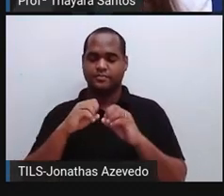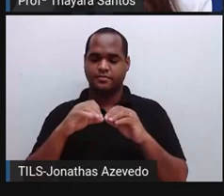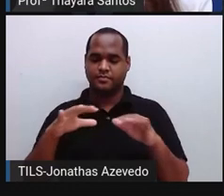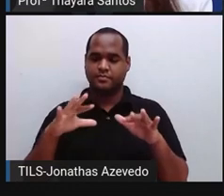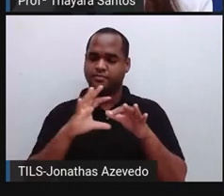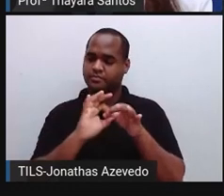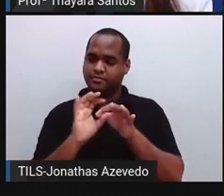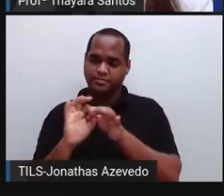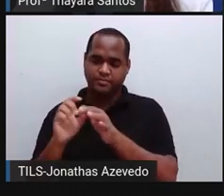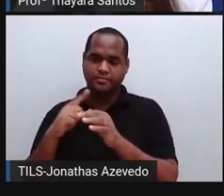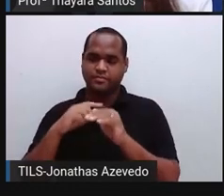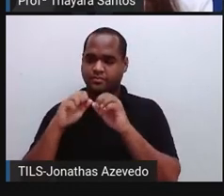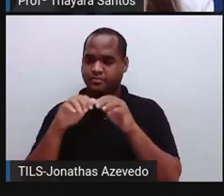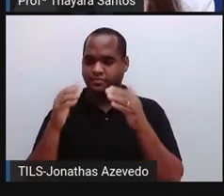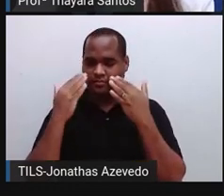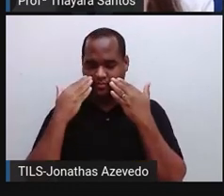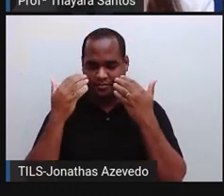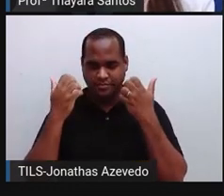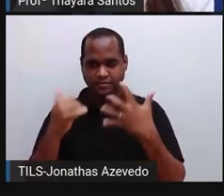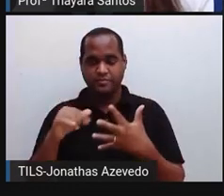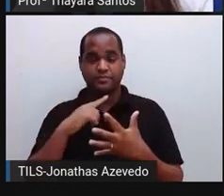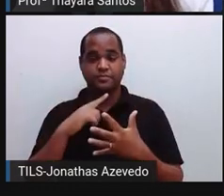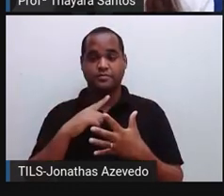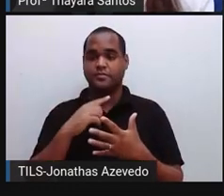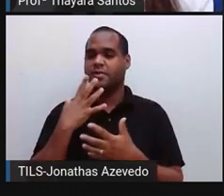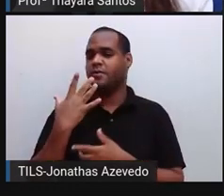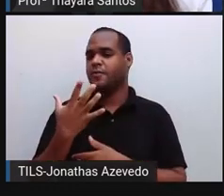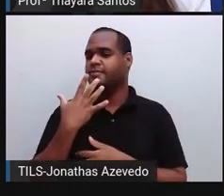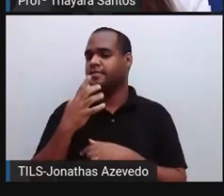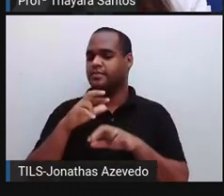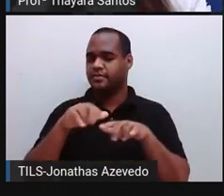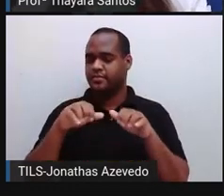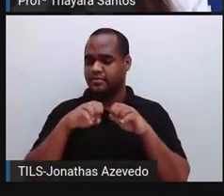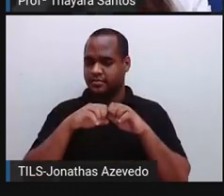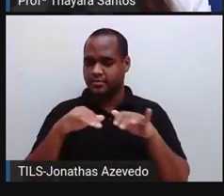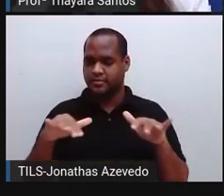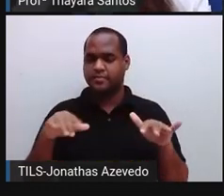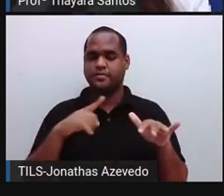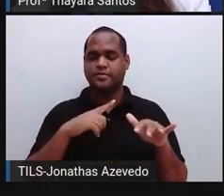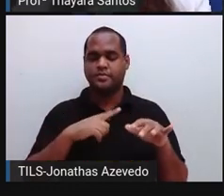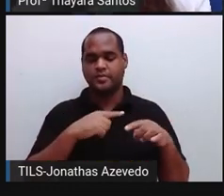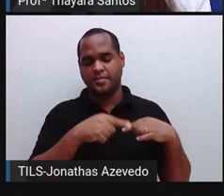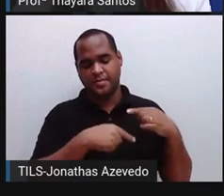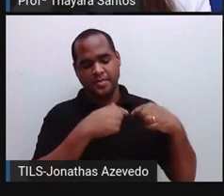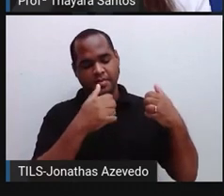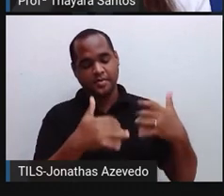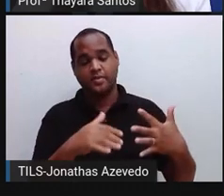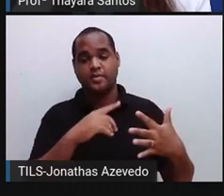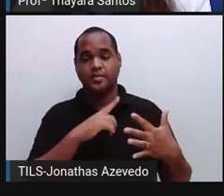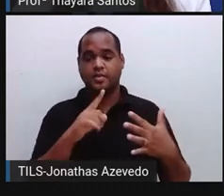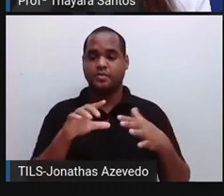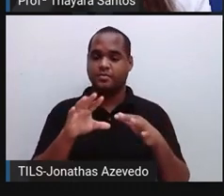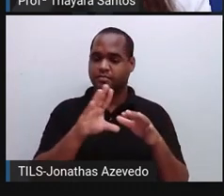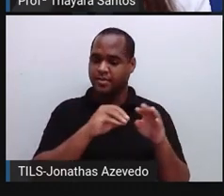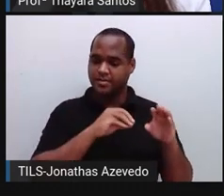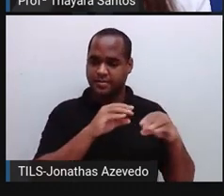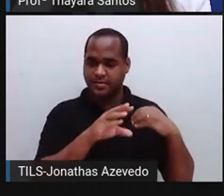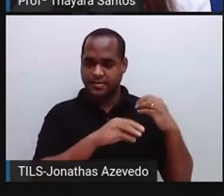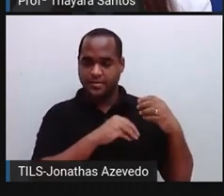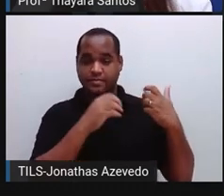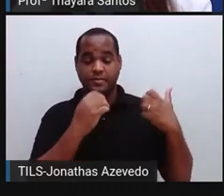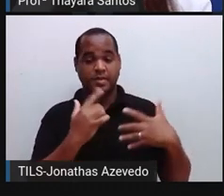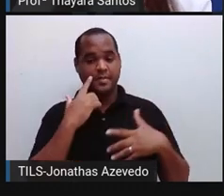estão aqui representados por essas bolinhas coloridas. Eles vão passar para o próximo neurônio, que tem esses receptores. Então, o receptor